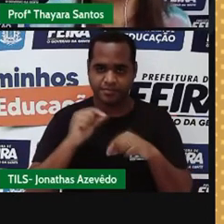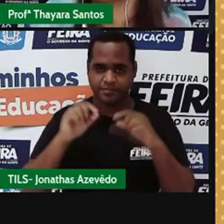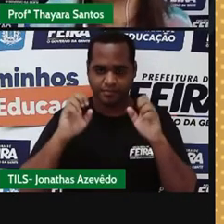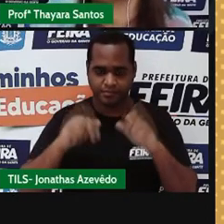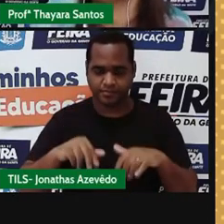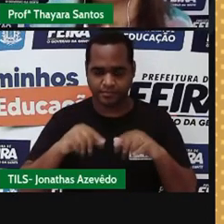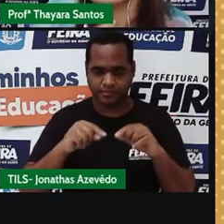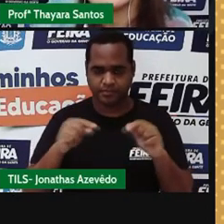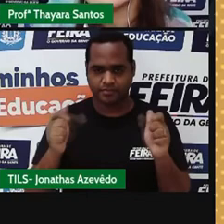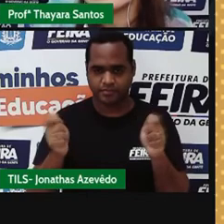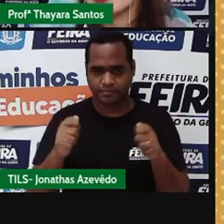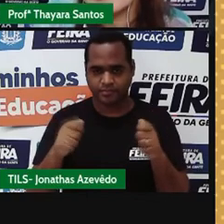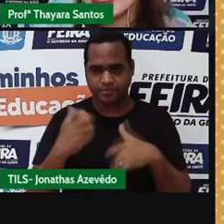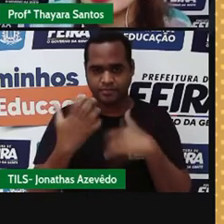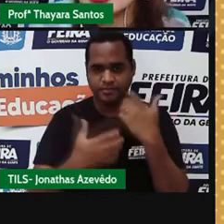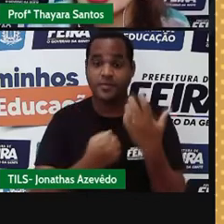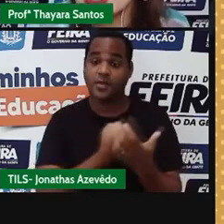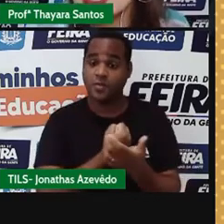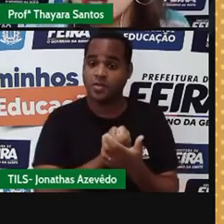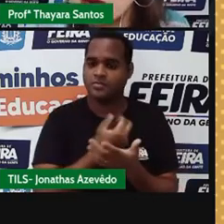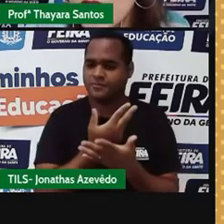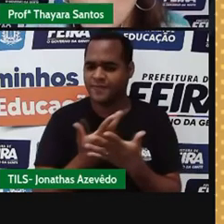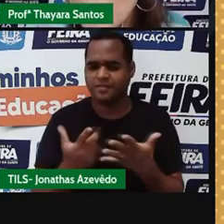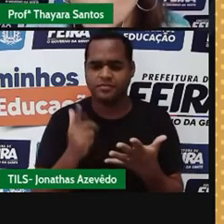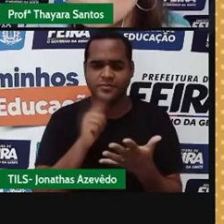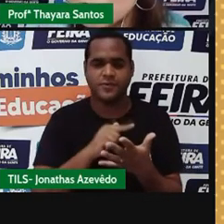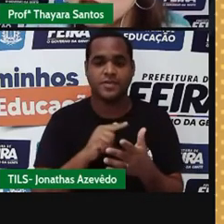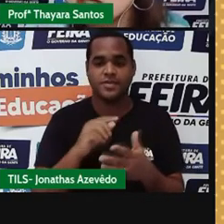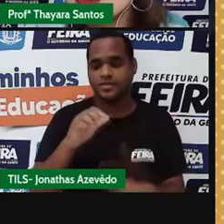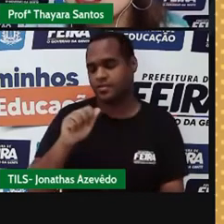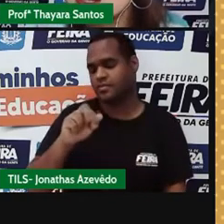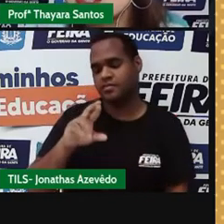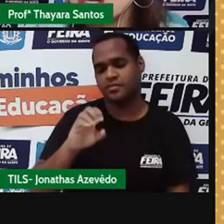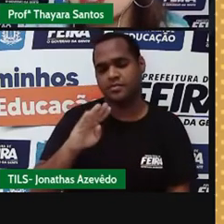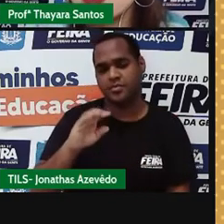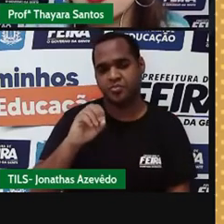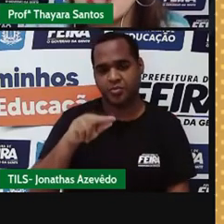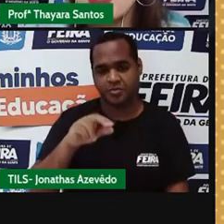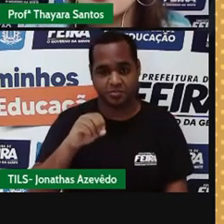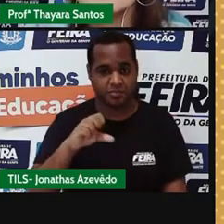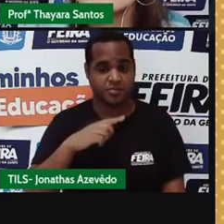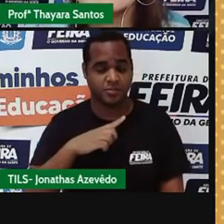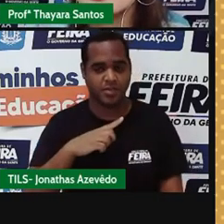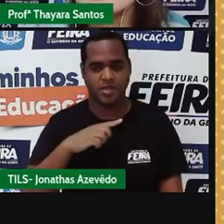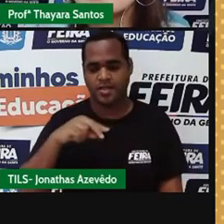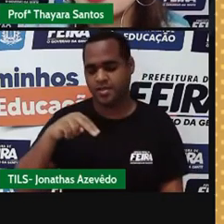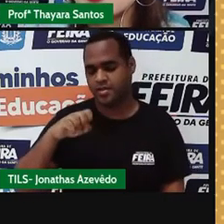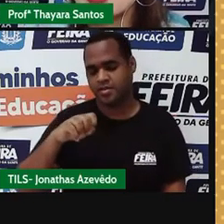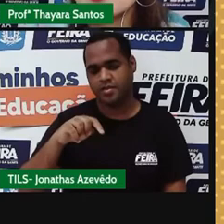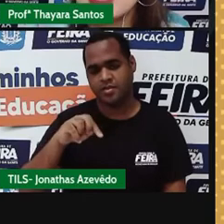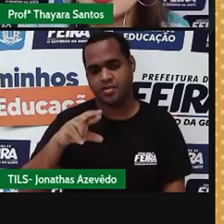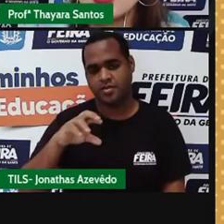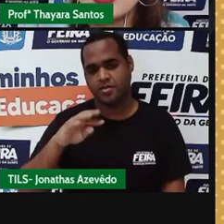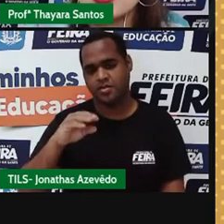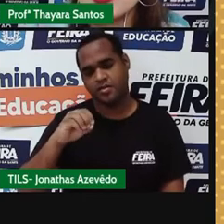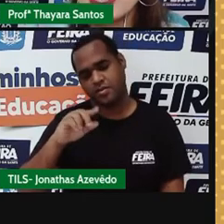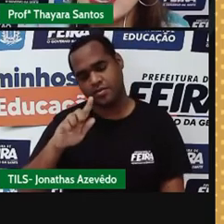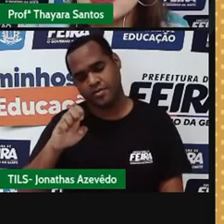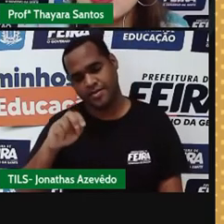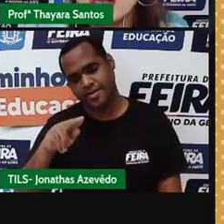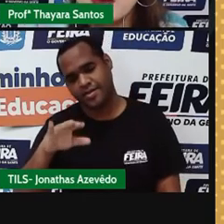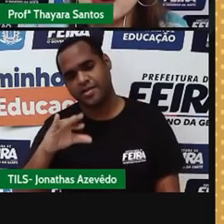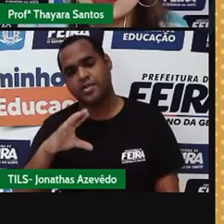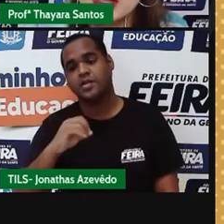o mesmo número de massa. A gente tem aqui o carbono e o nitrogênio. Os dois têm números atômicos